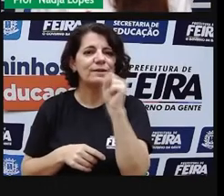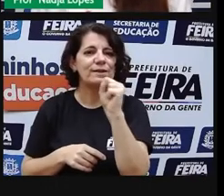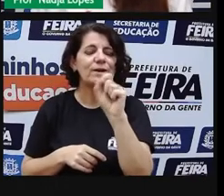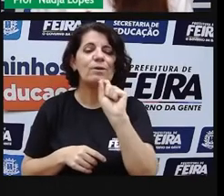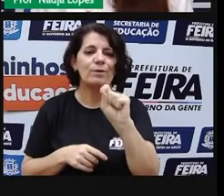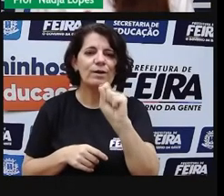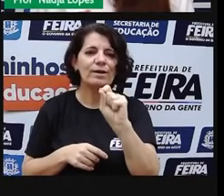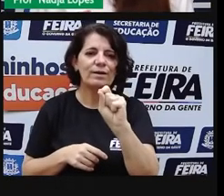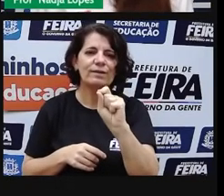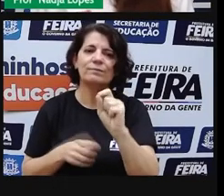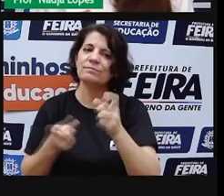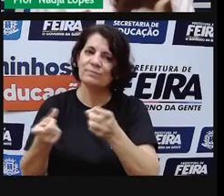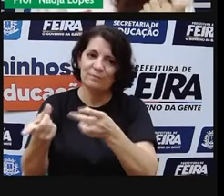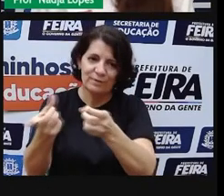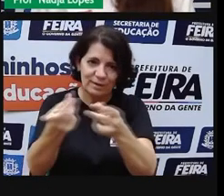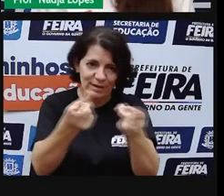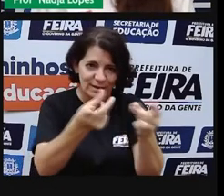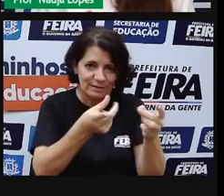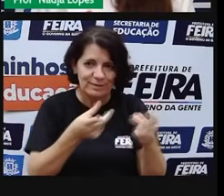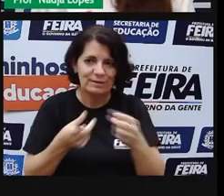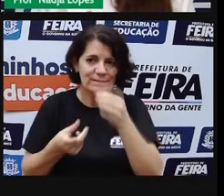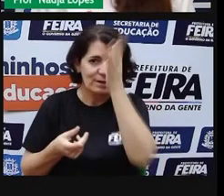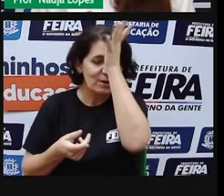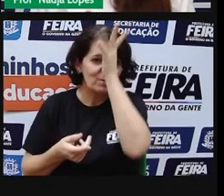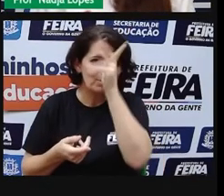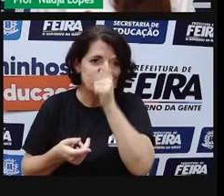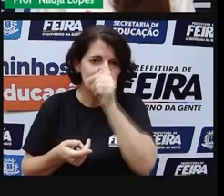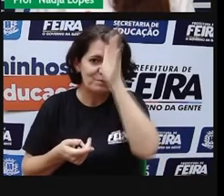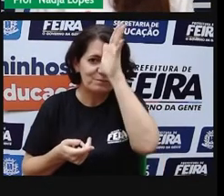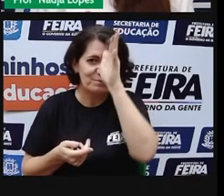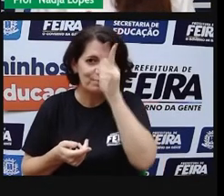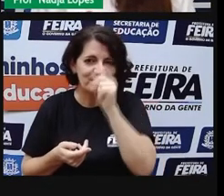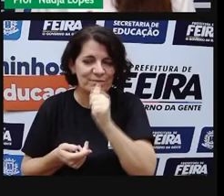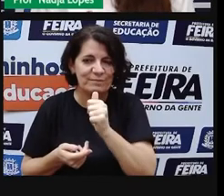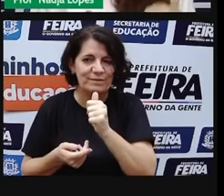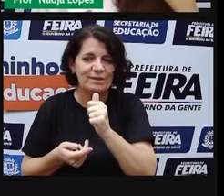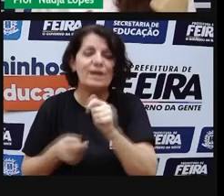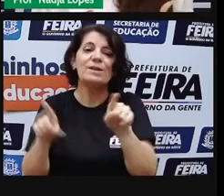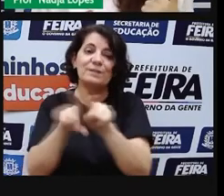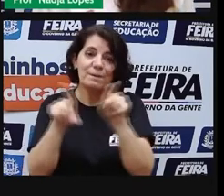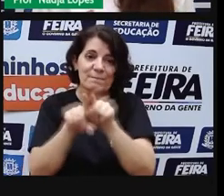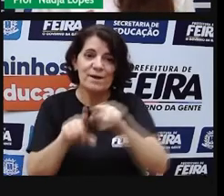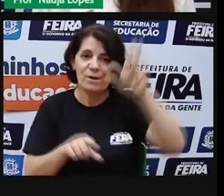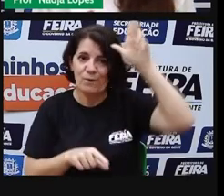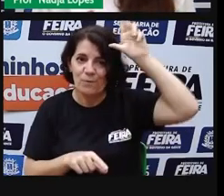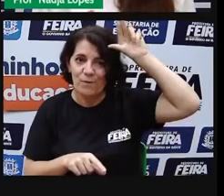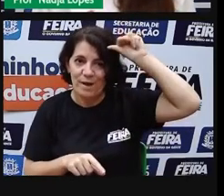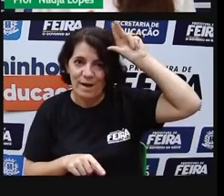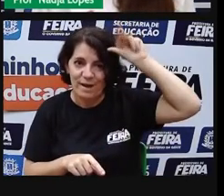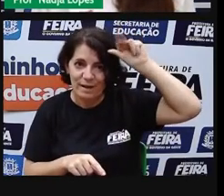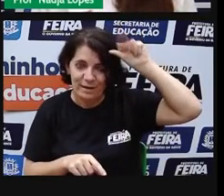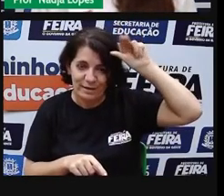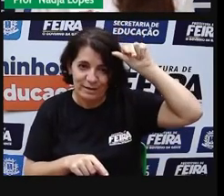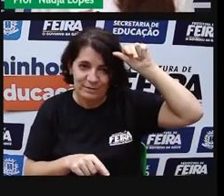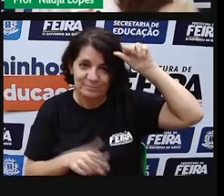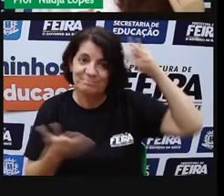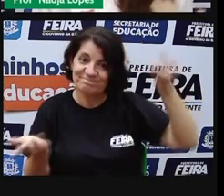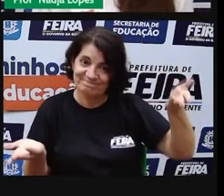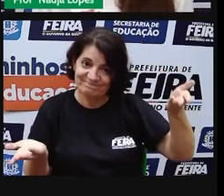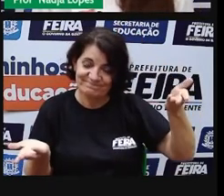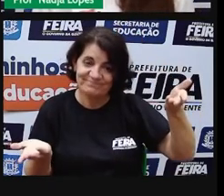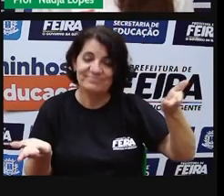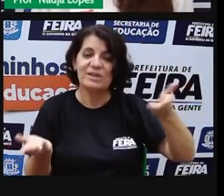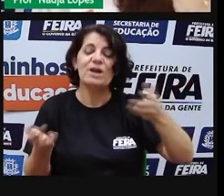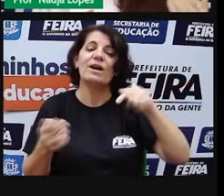de Assininos, né, a primeira posição nacional, Equinos e Coelhos na segunda posição nacional. Então, a